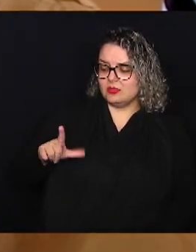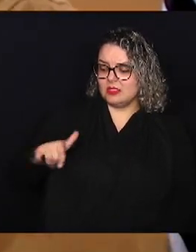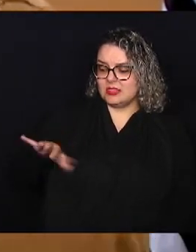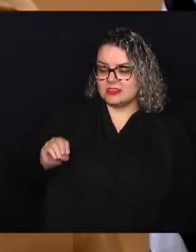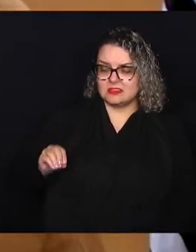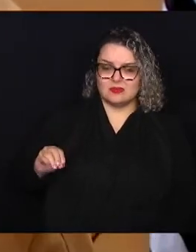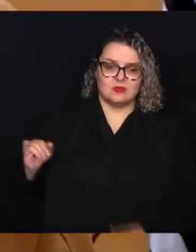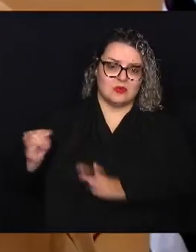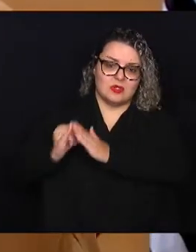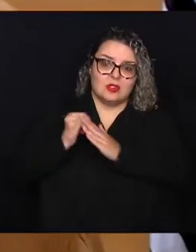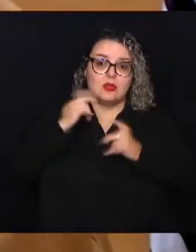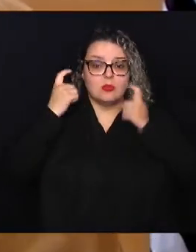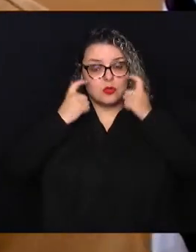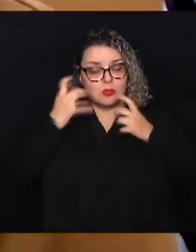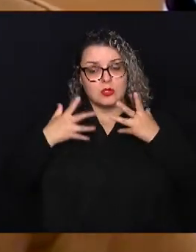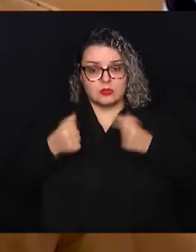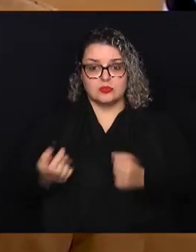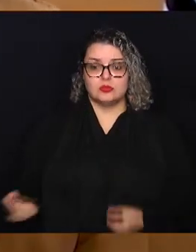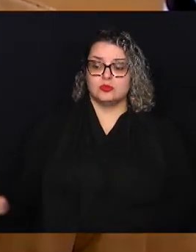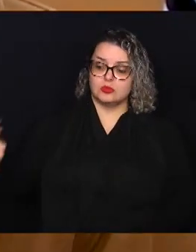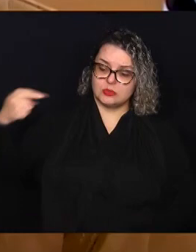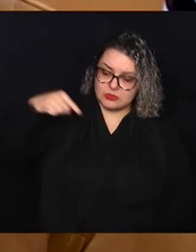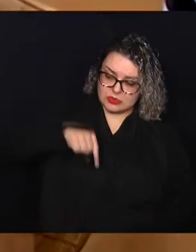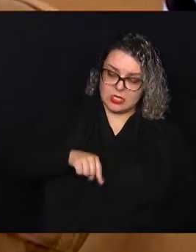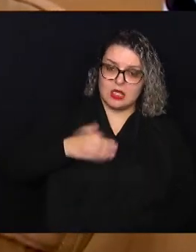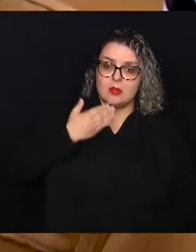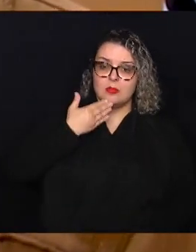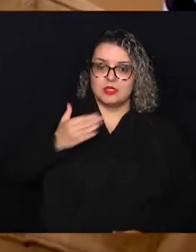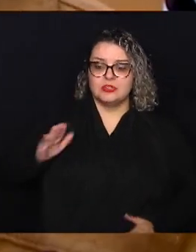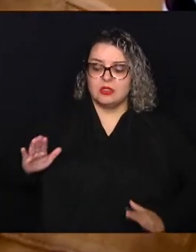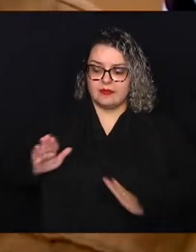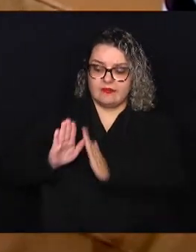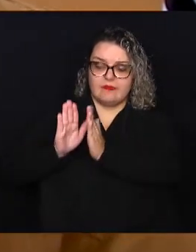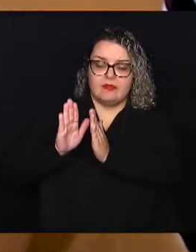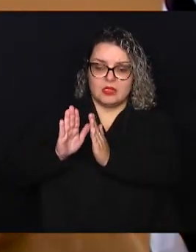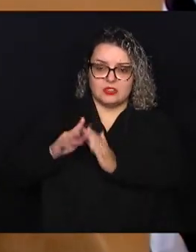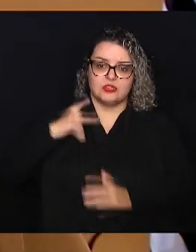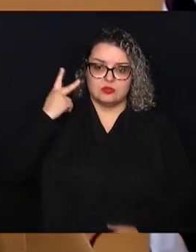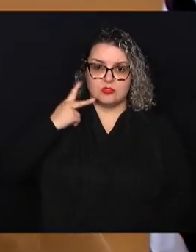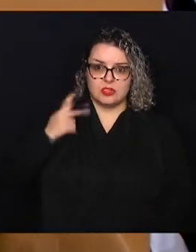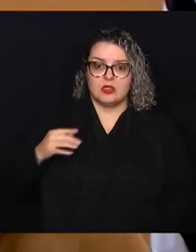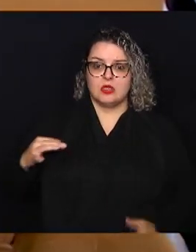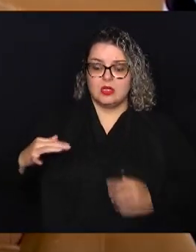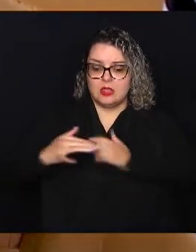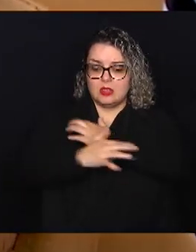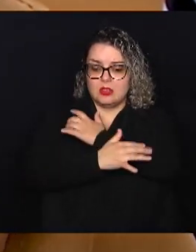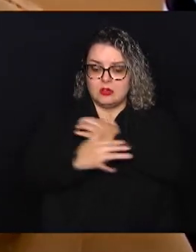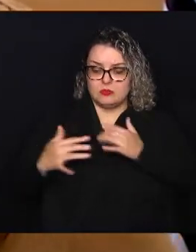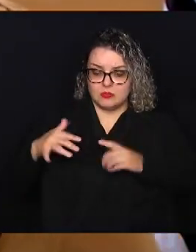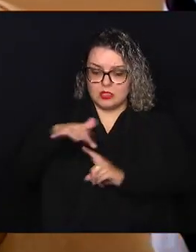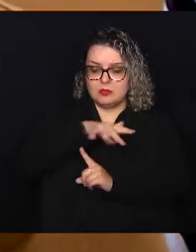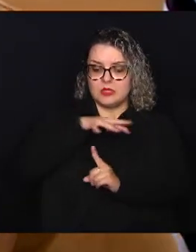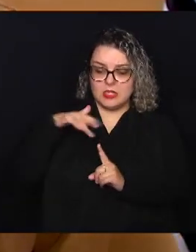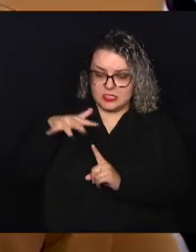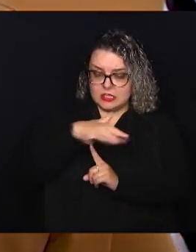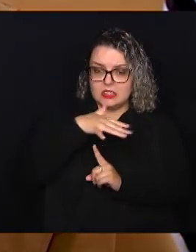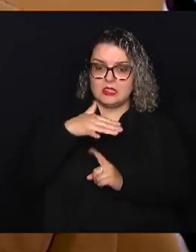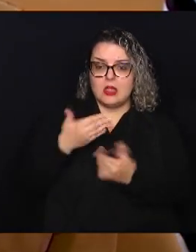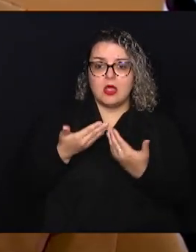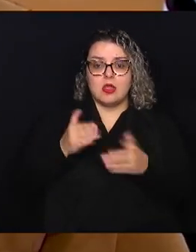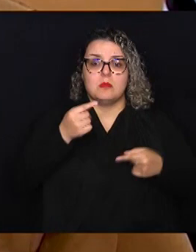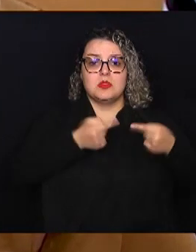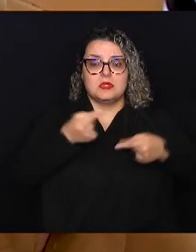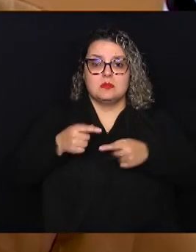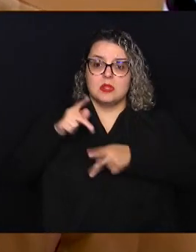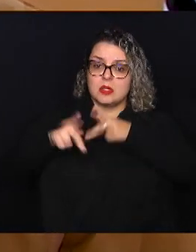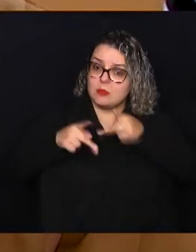tudo, nós viemos para pedir à Frente Parlamentar Ambientalista que abra debates com a população